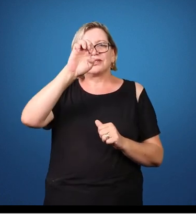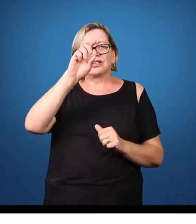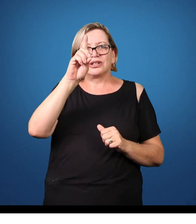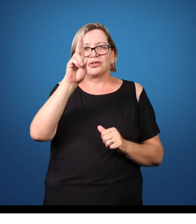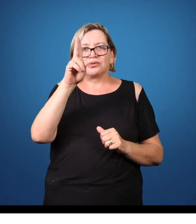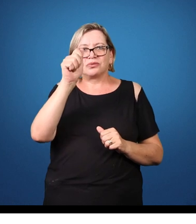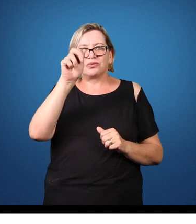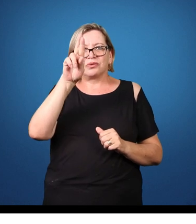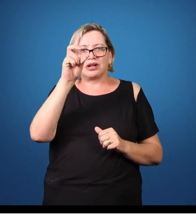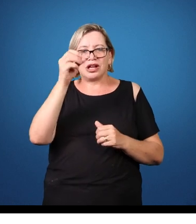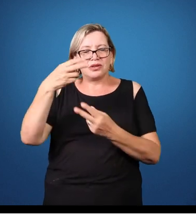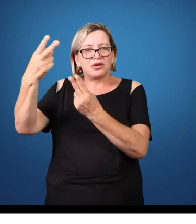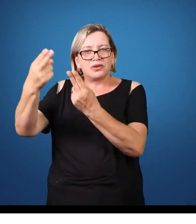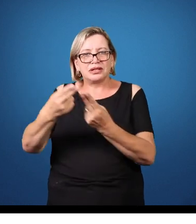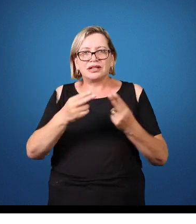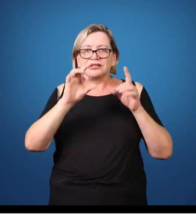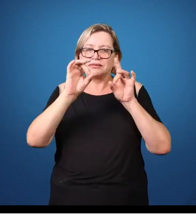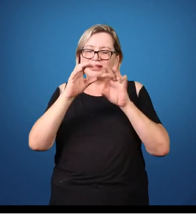Até breve.